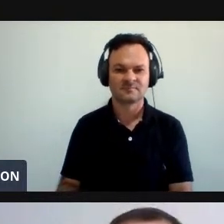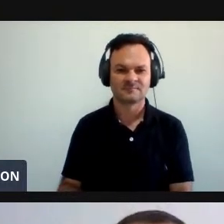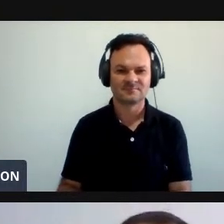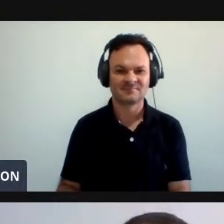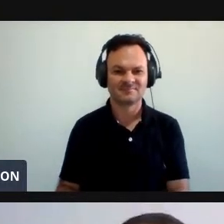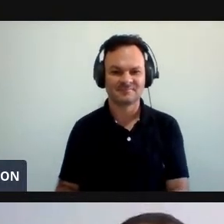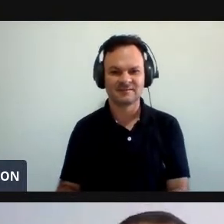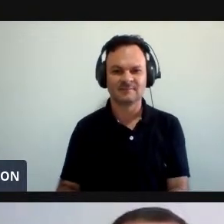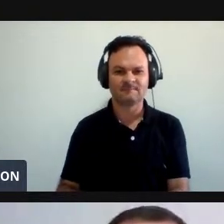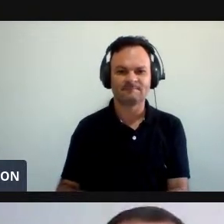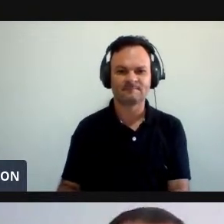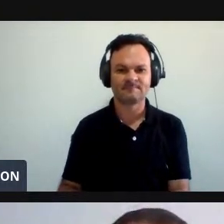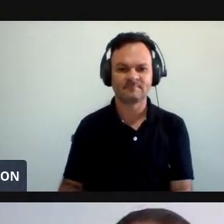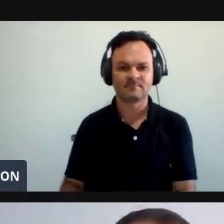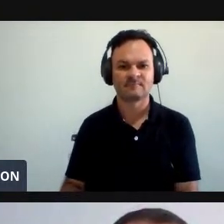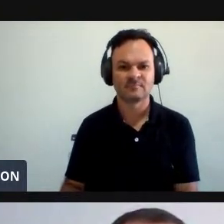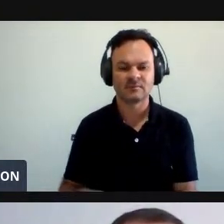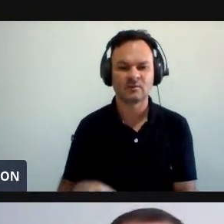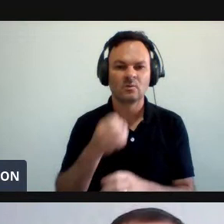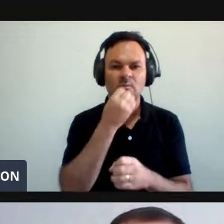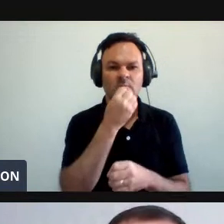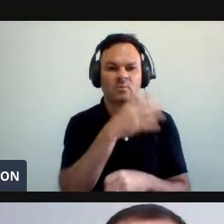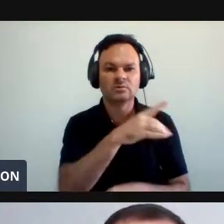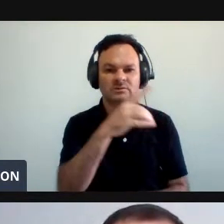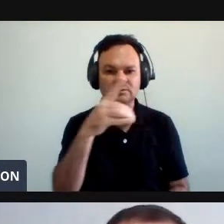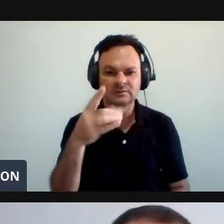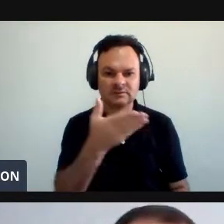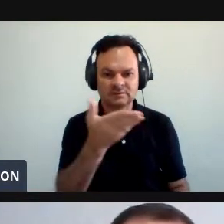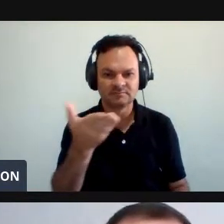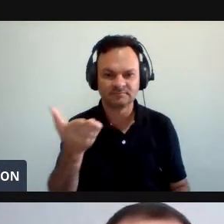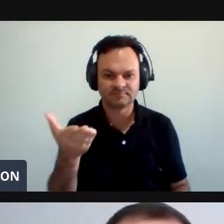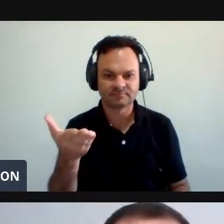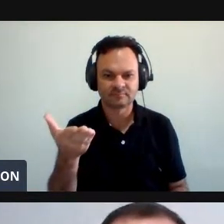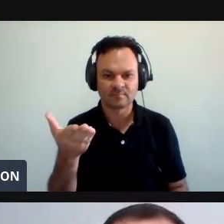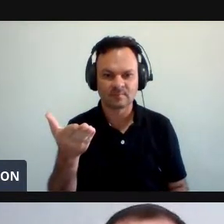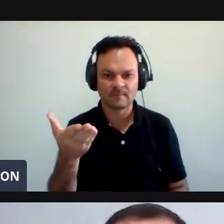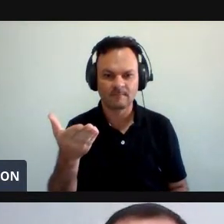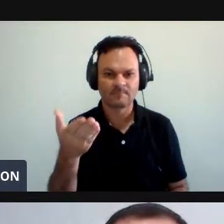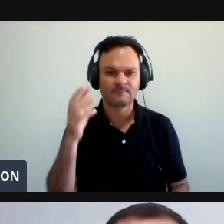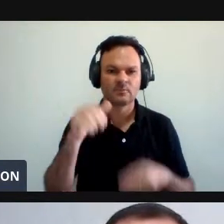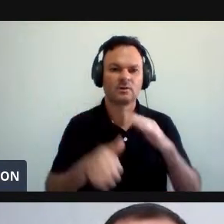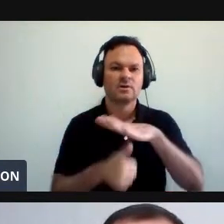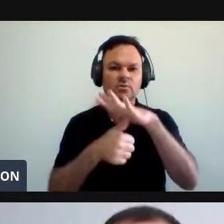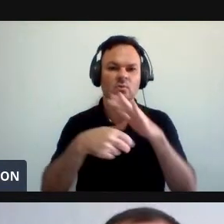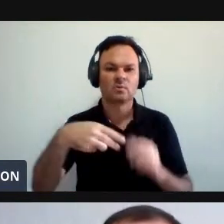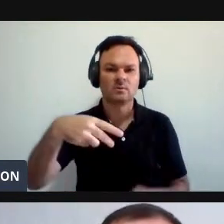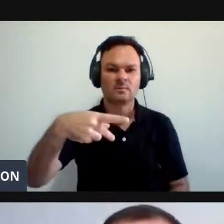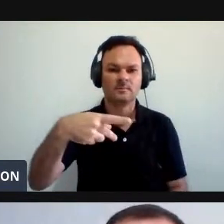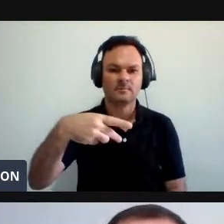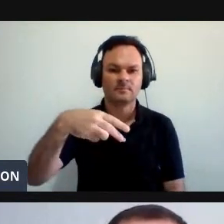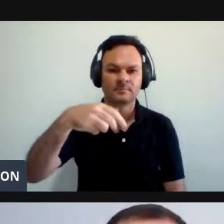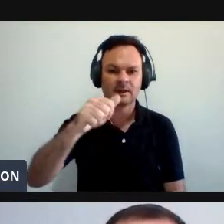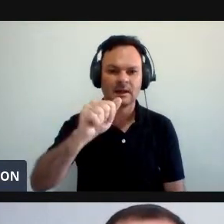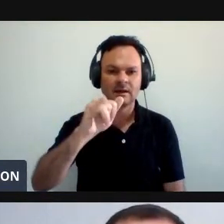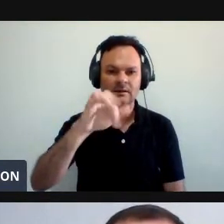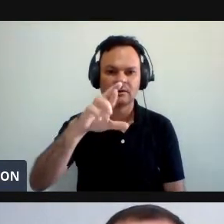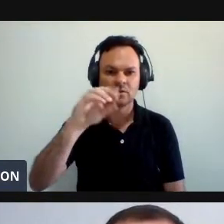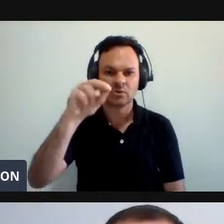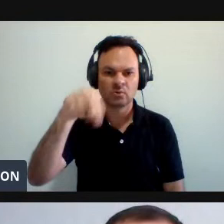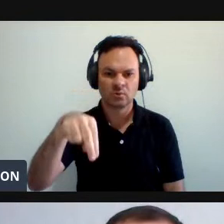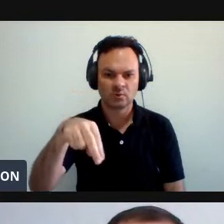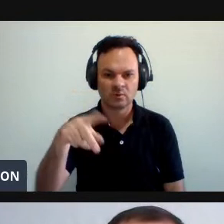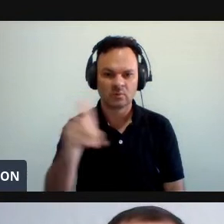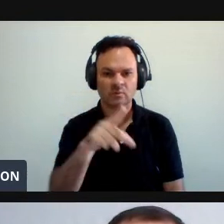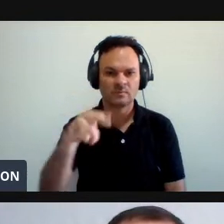professor Bom dia a todos Bom dia Nosso reitor Professor Nairon Bom dia